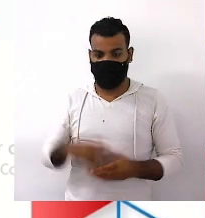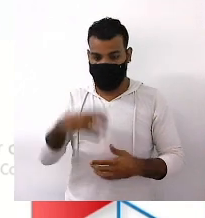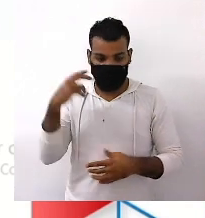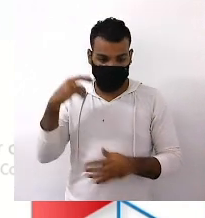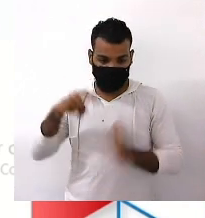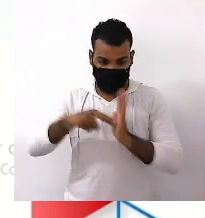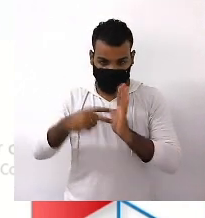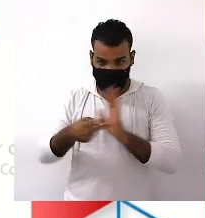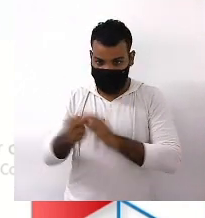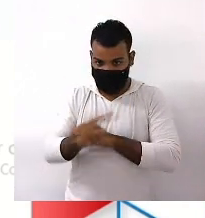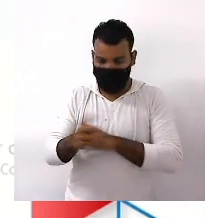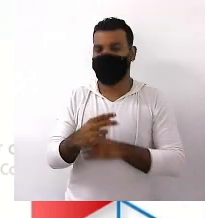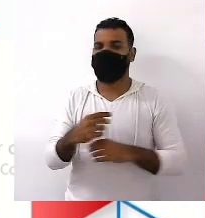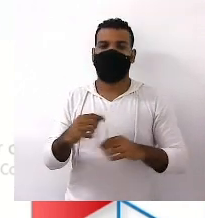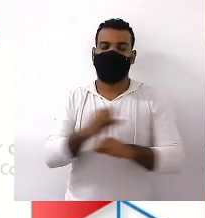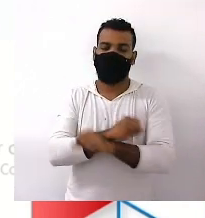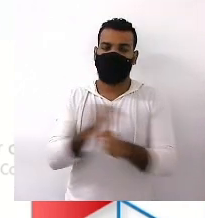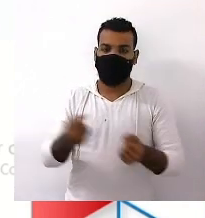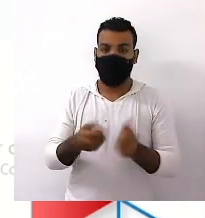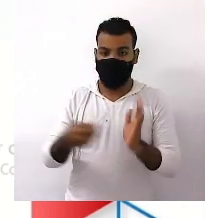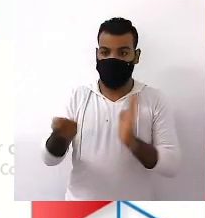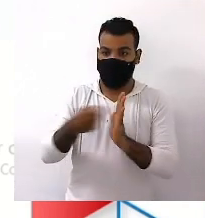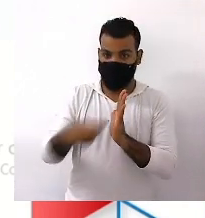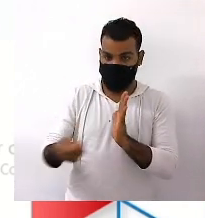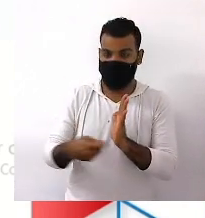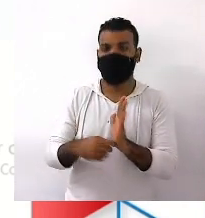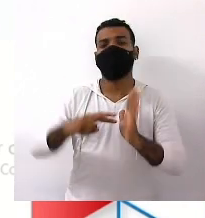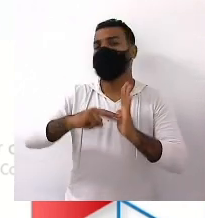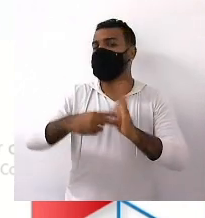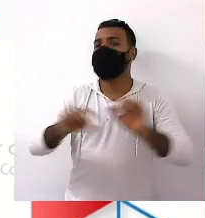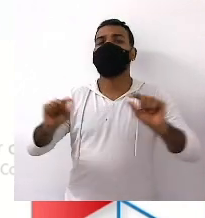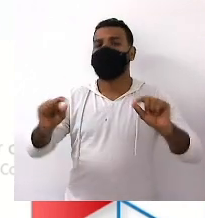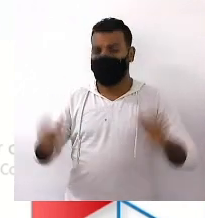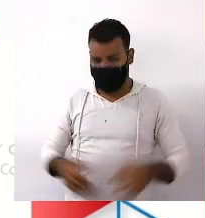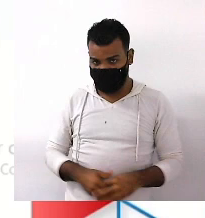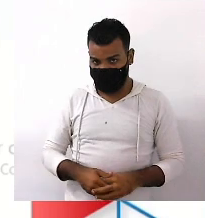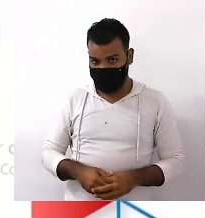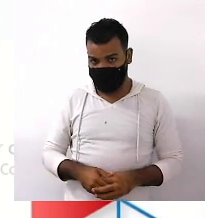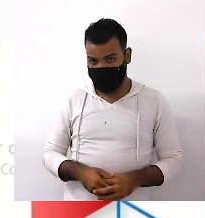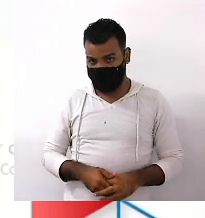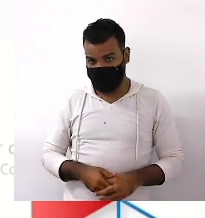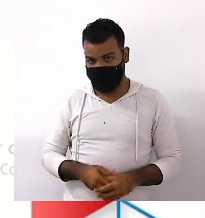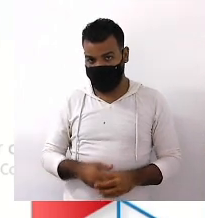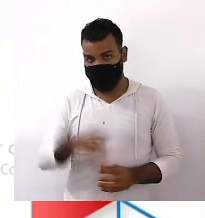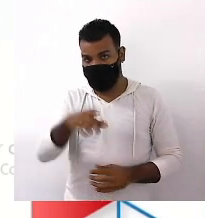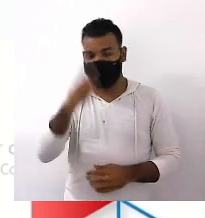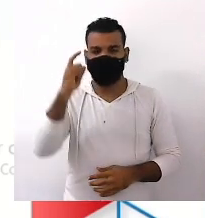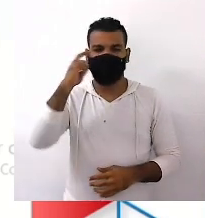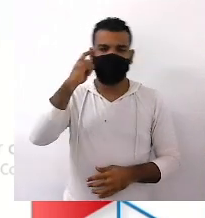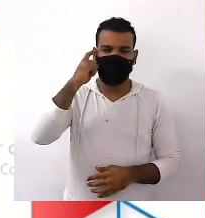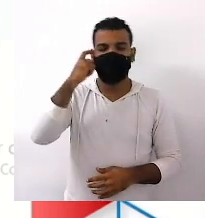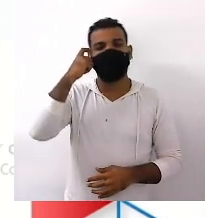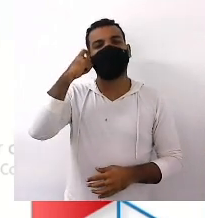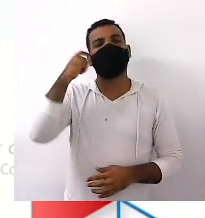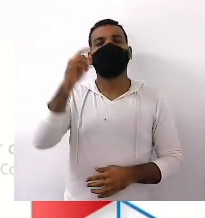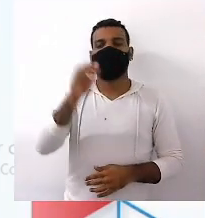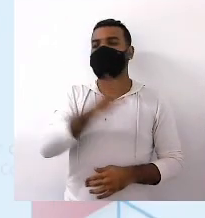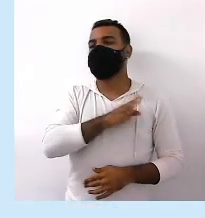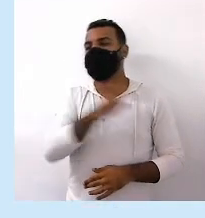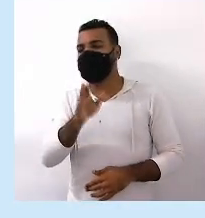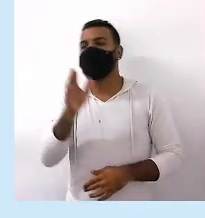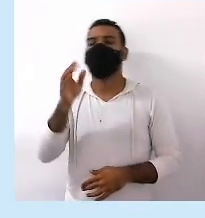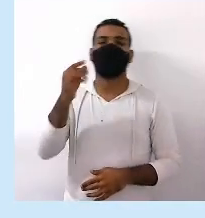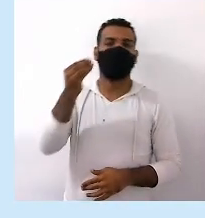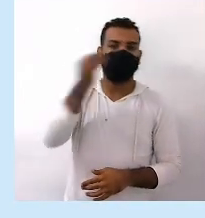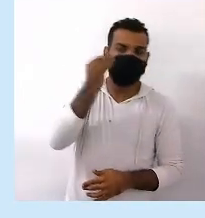Quando o texto está escrito Ele está registrado O é significa? Que você Na dúvida Pode ir lá E conferir